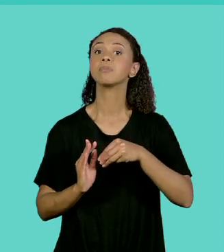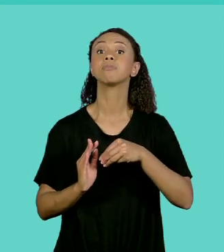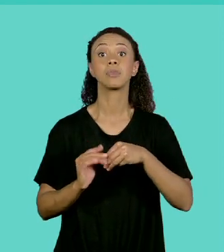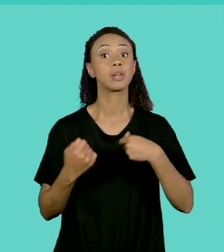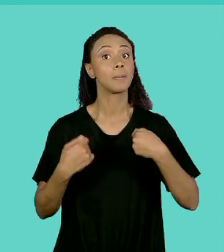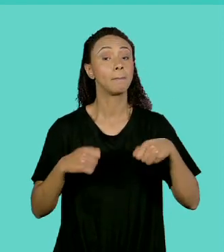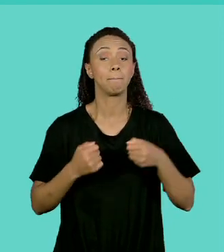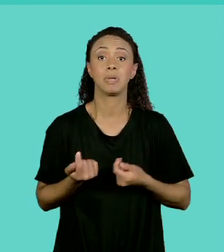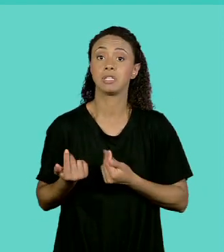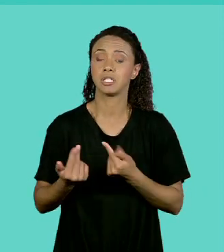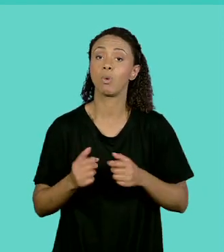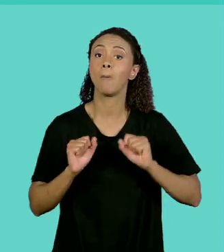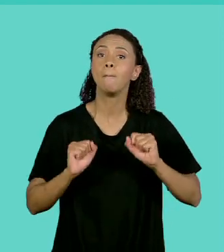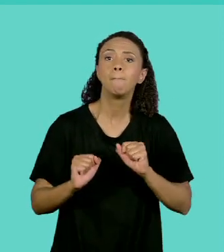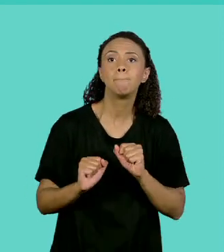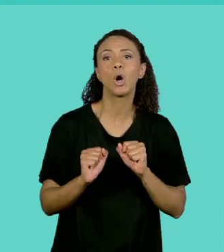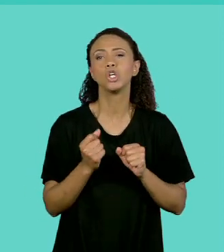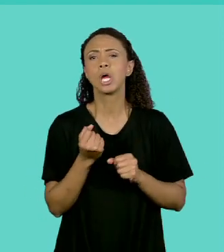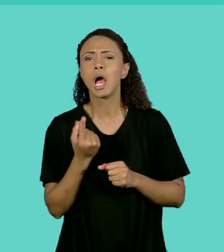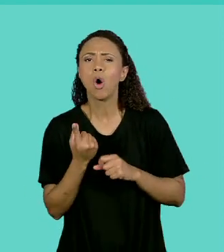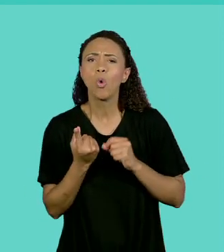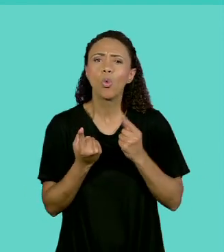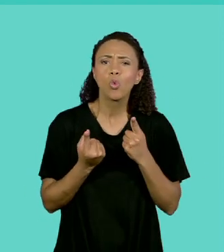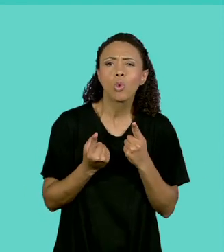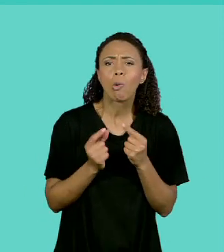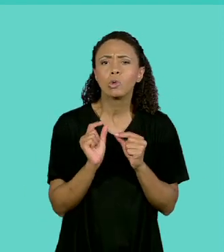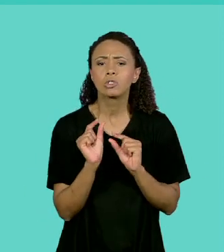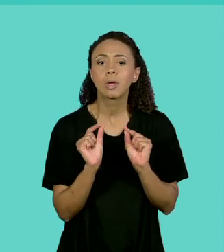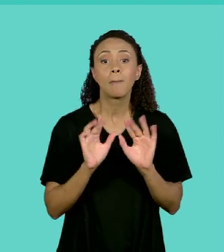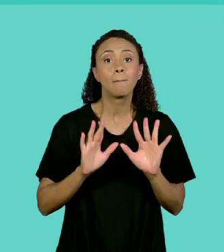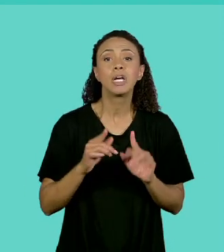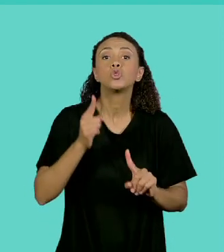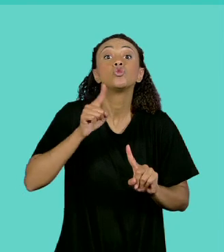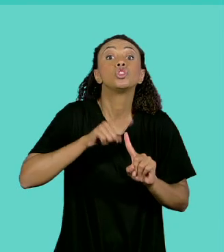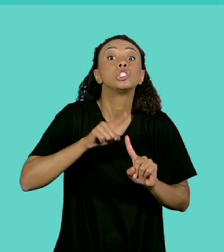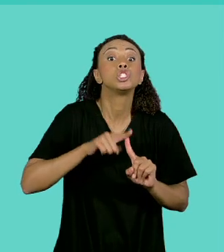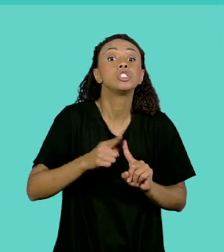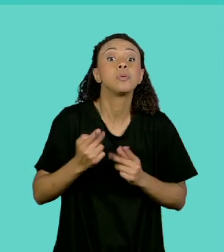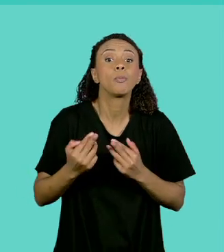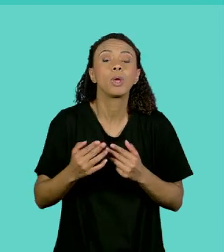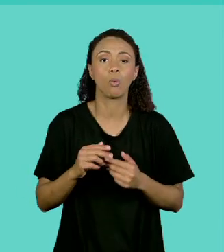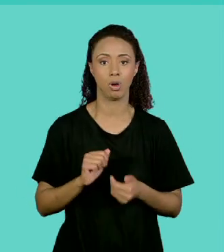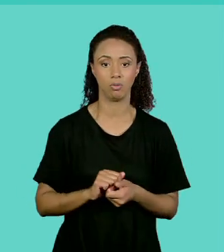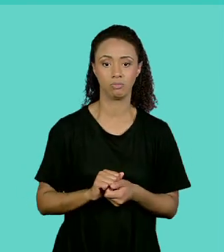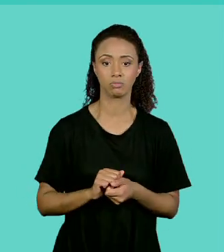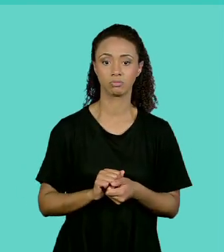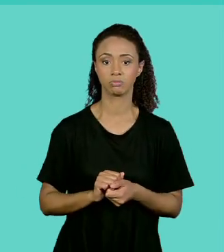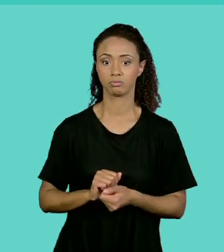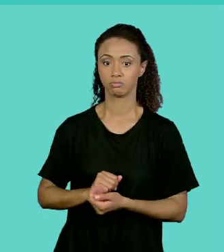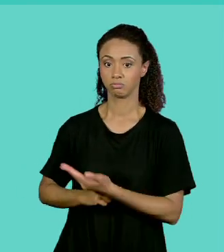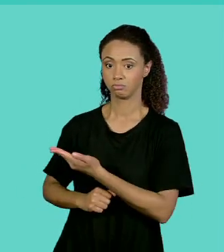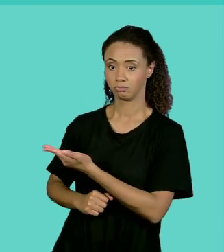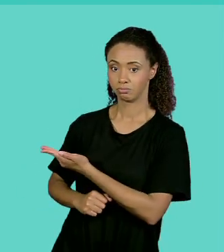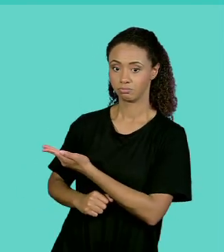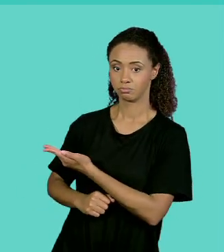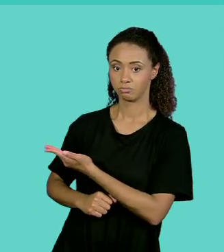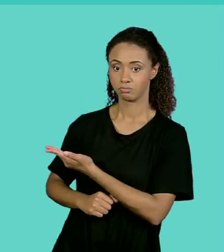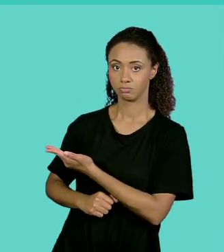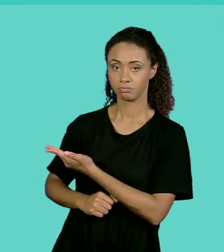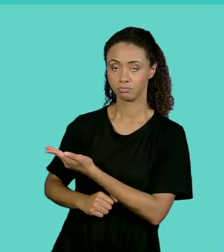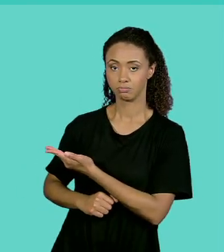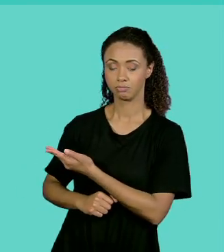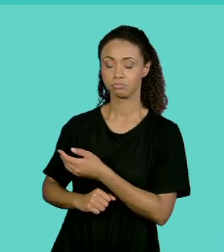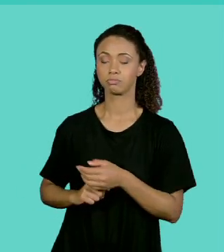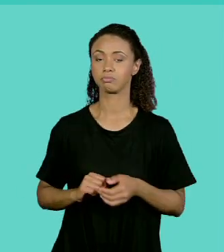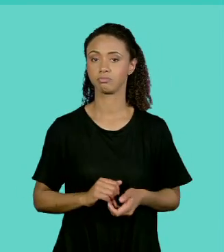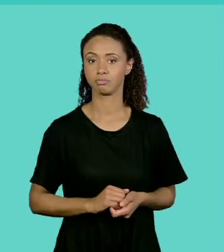ou de valores diferentes, mas é sempre do mesmo tipo. Então o tipo que eu tenho em cada um deles vai se repetir por todos os outros.